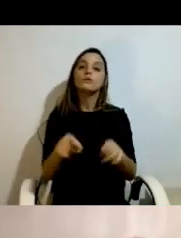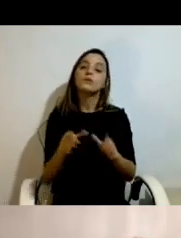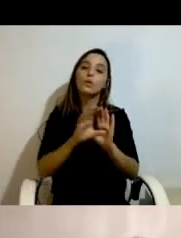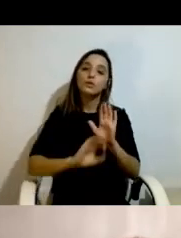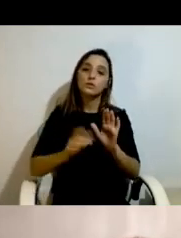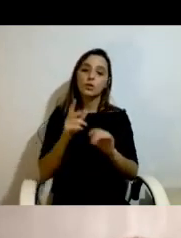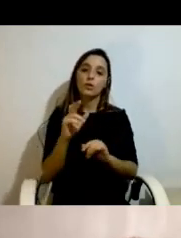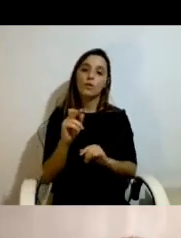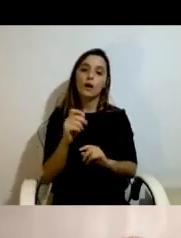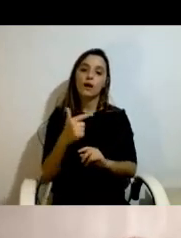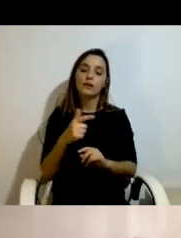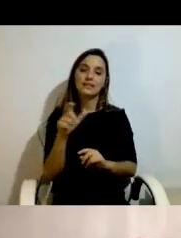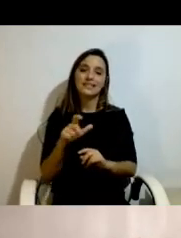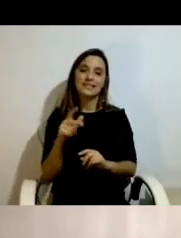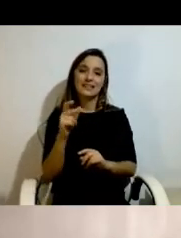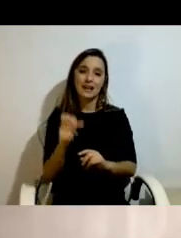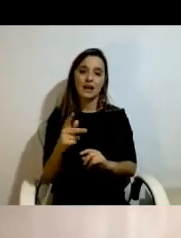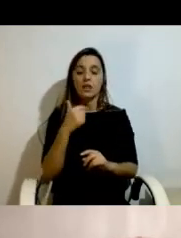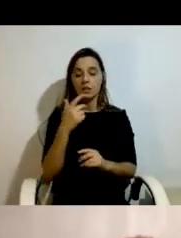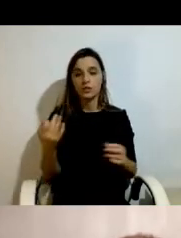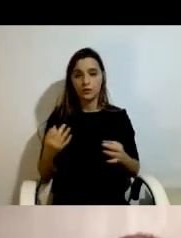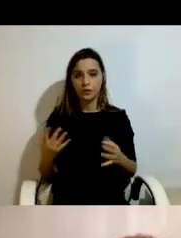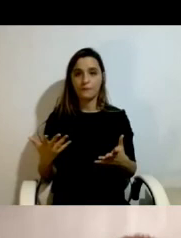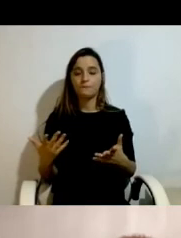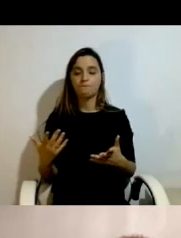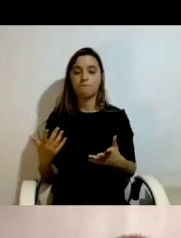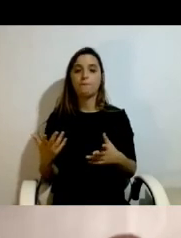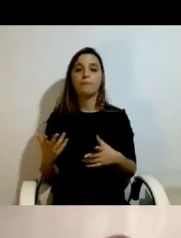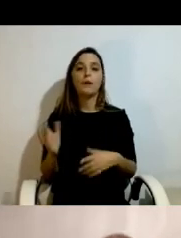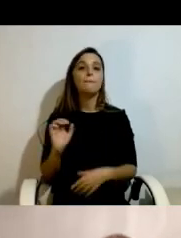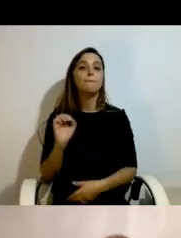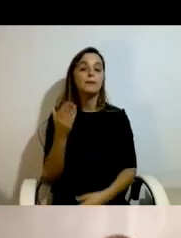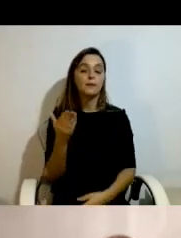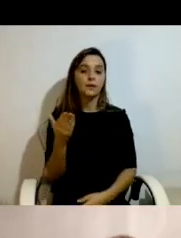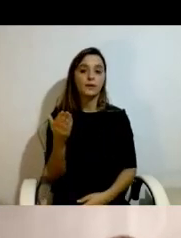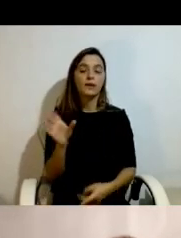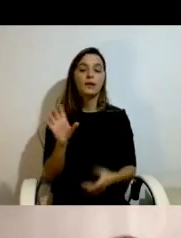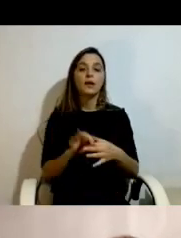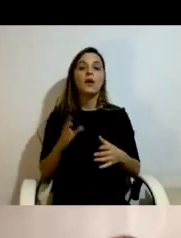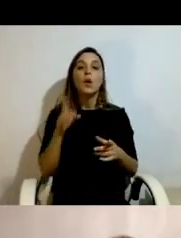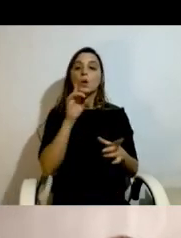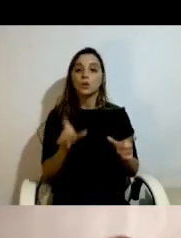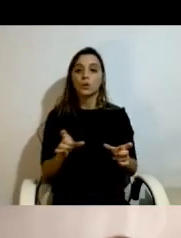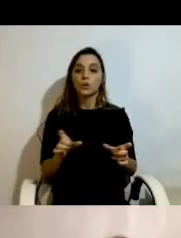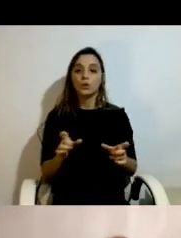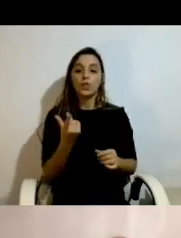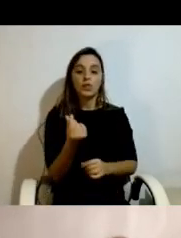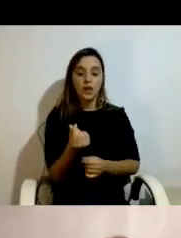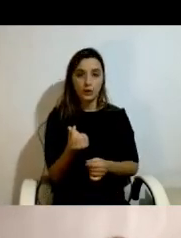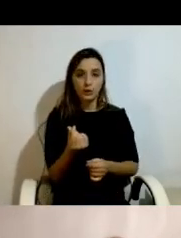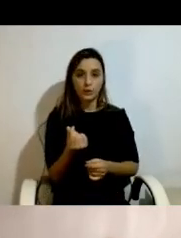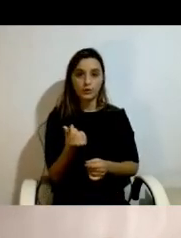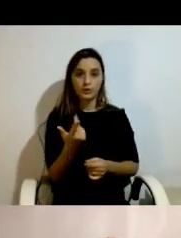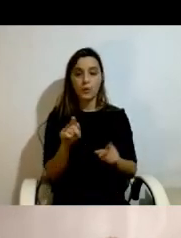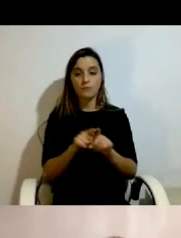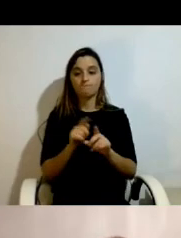Ratska identificou. Em primeiro lugar, a questão do controle sobre o dinheiro e os pagamentos diretos.